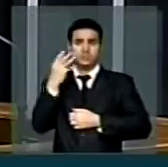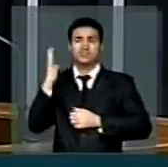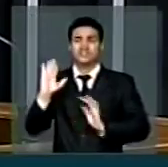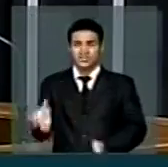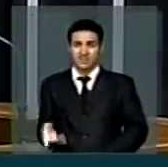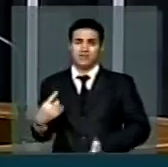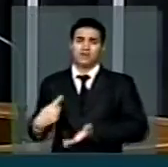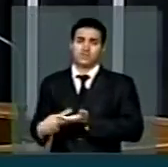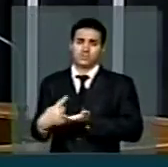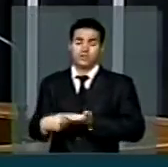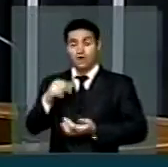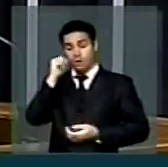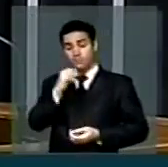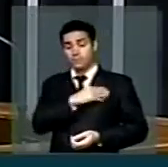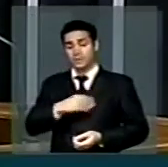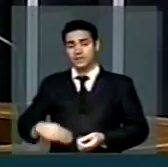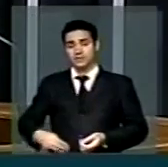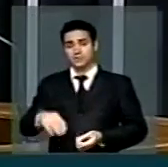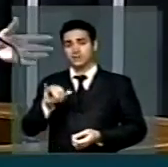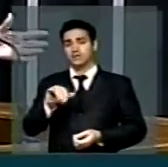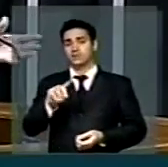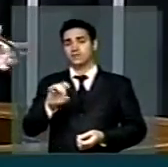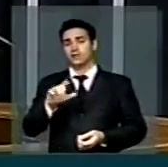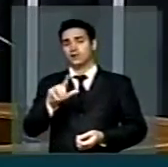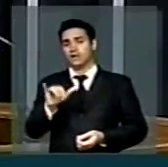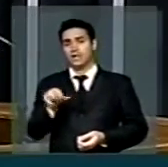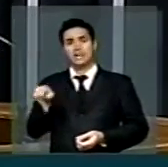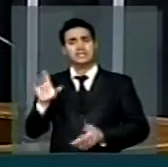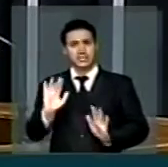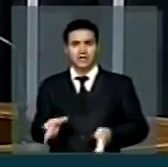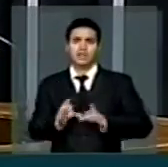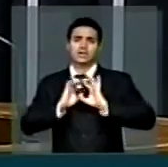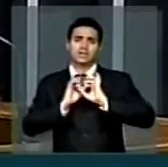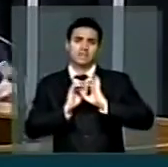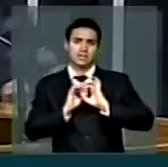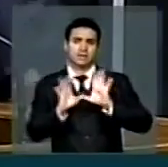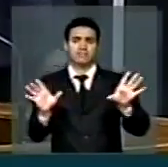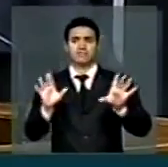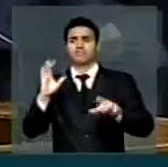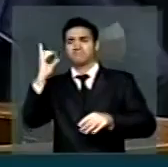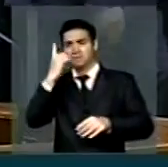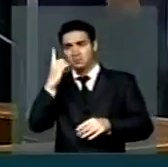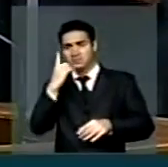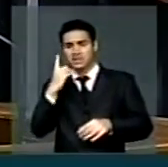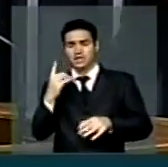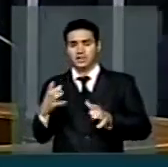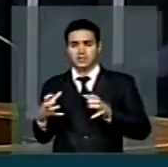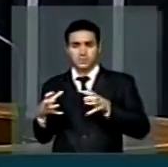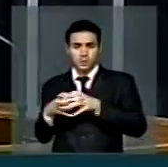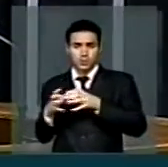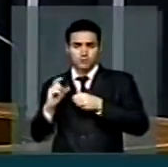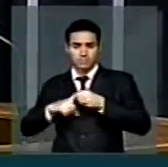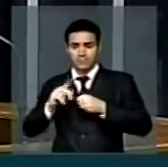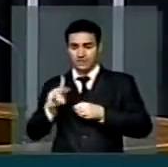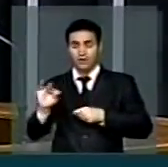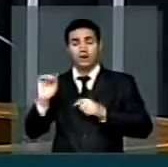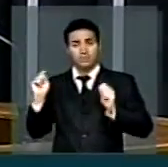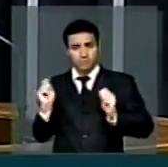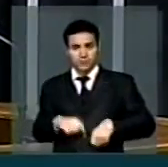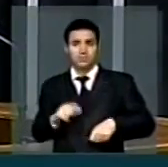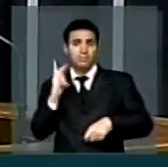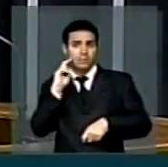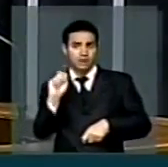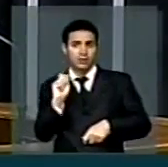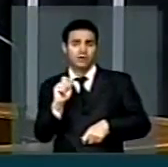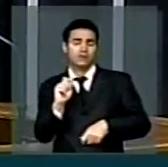que a ministra Ideli tenha liberado os deputados da sua base para que a gente possa derrubar